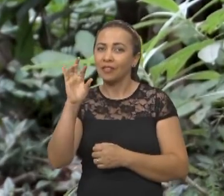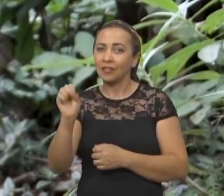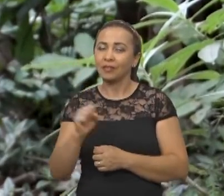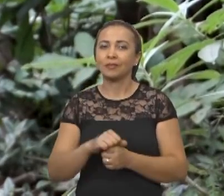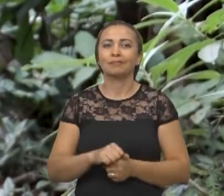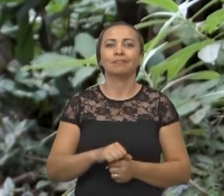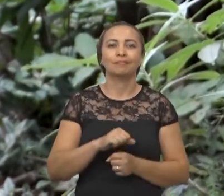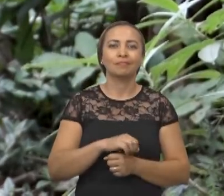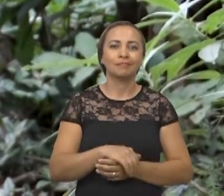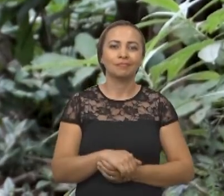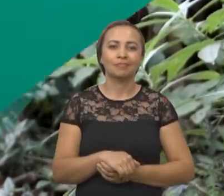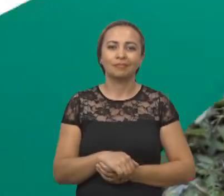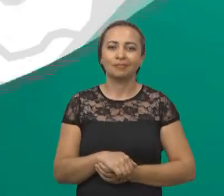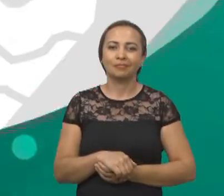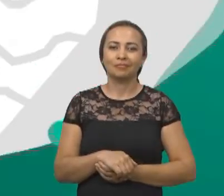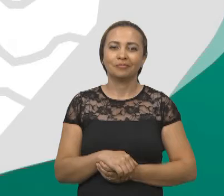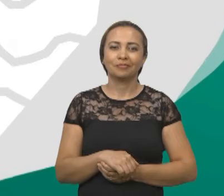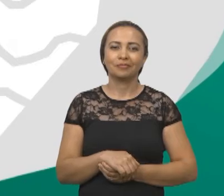É o Covive Social.